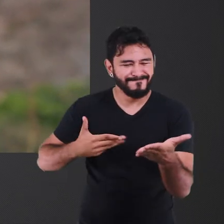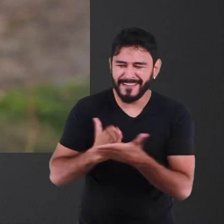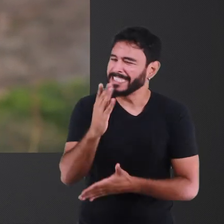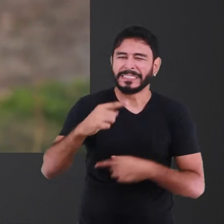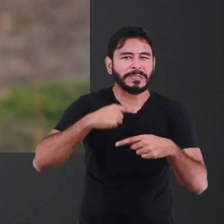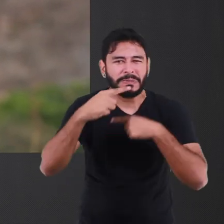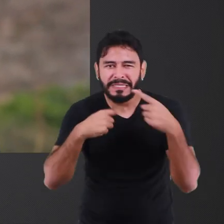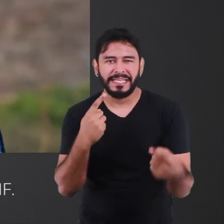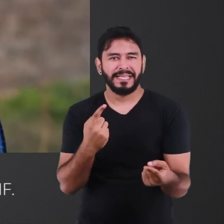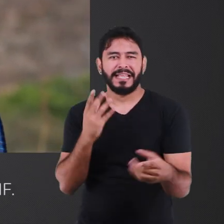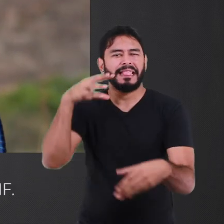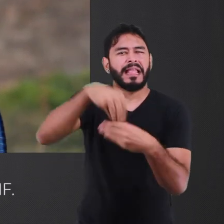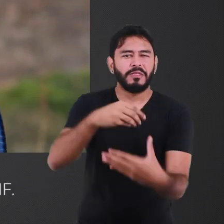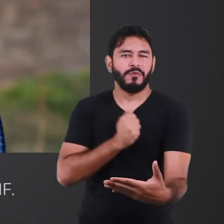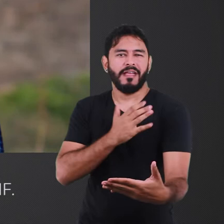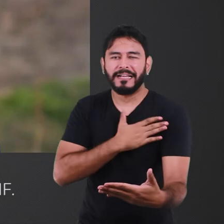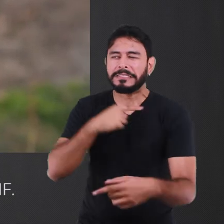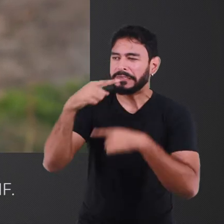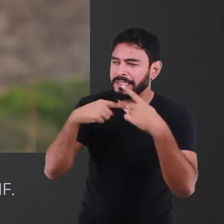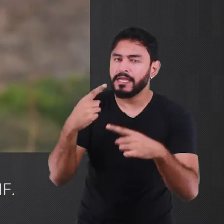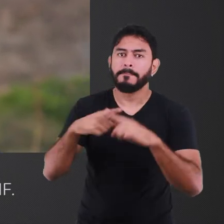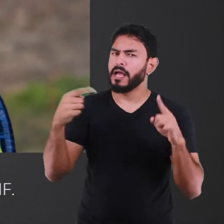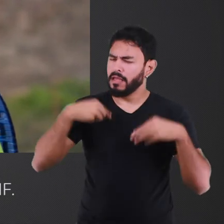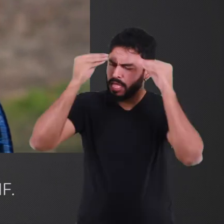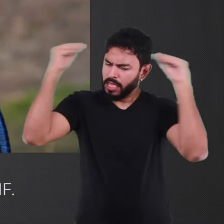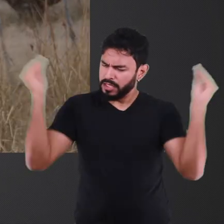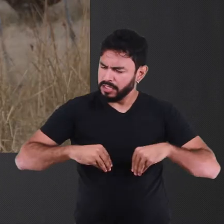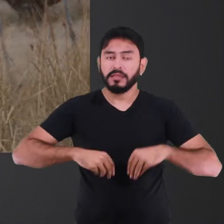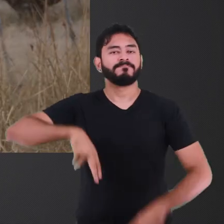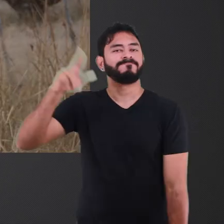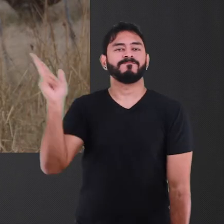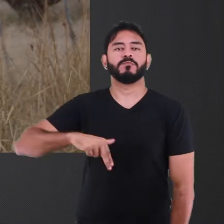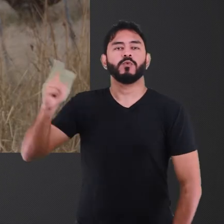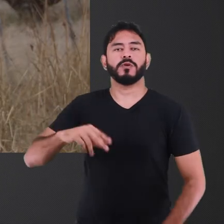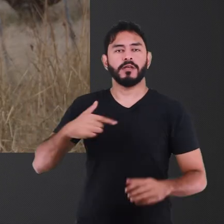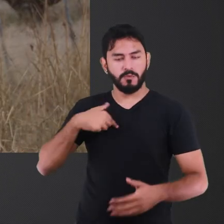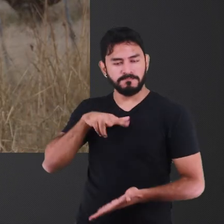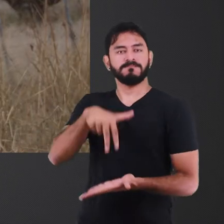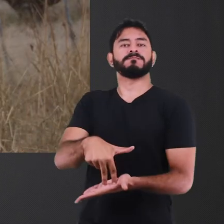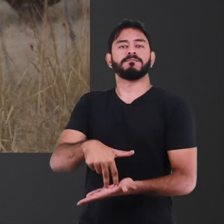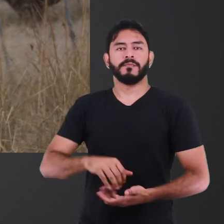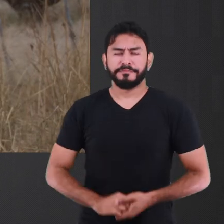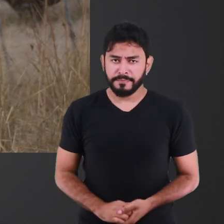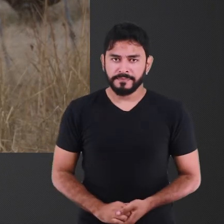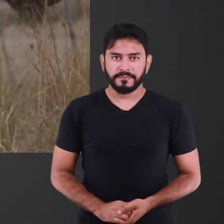isso, porque era aquilo. Mas eu nunca desisti do meu sonho de estudar no IEF. É incrível você